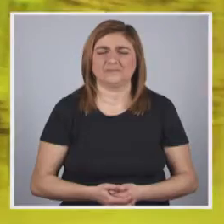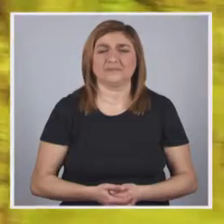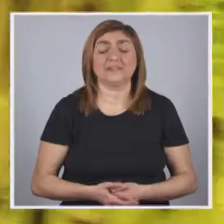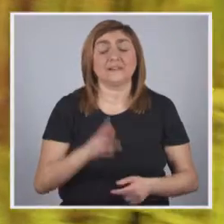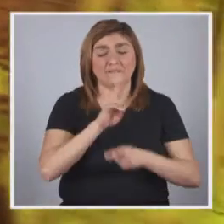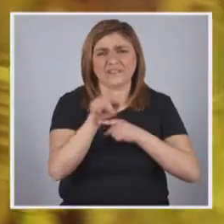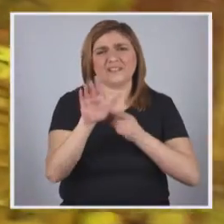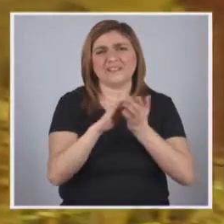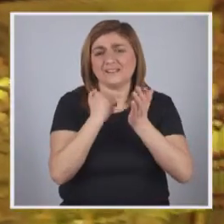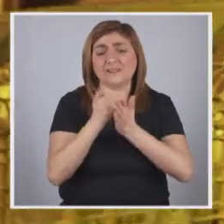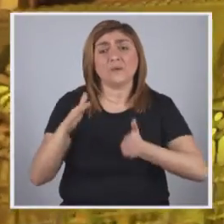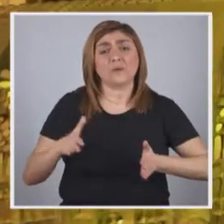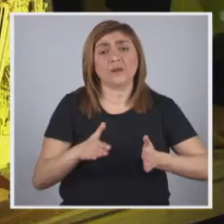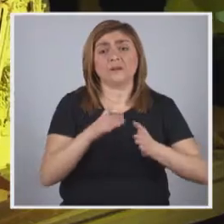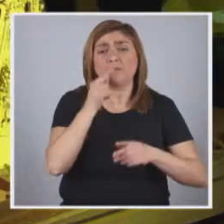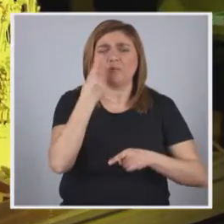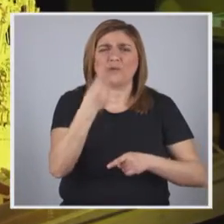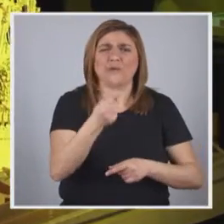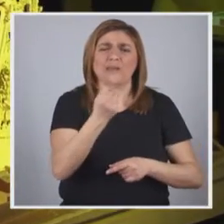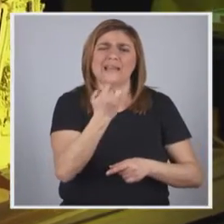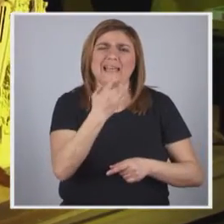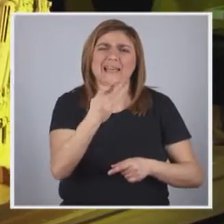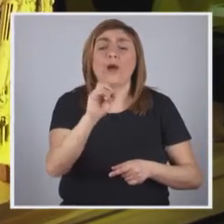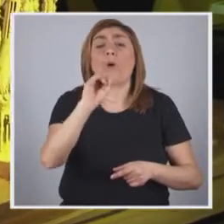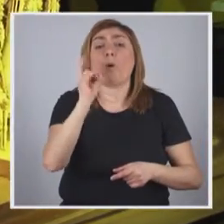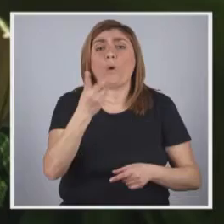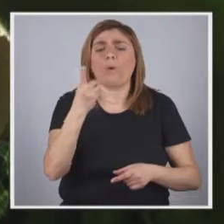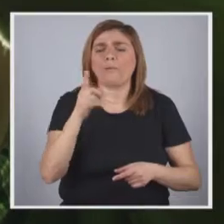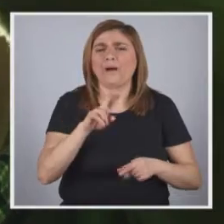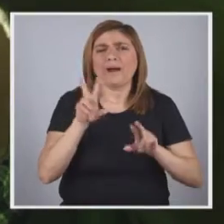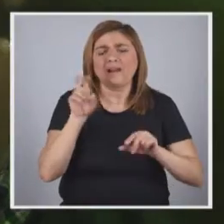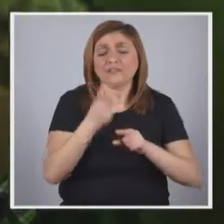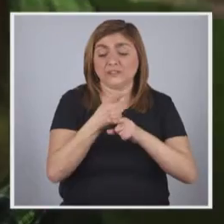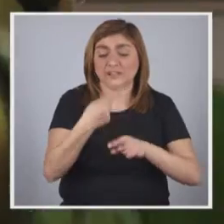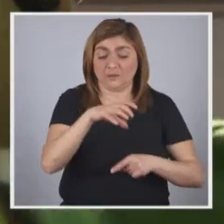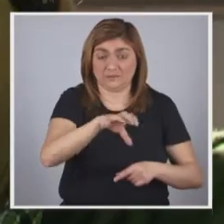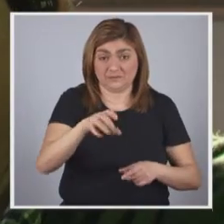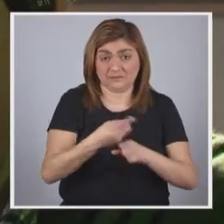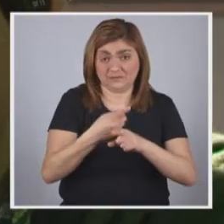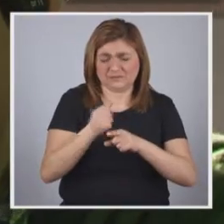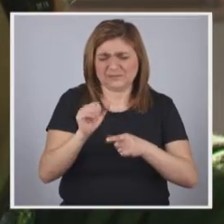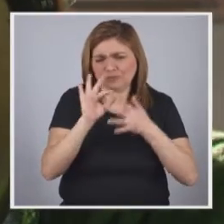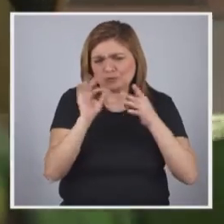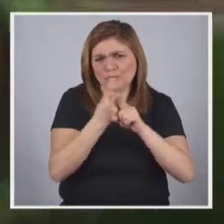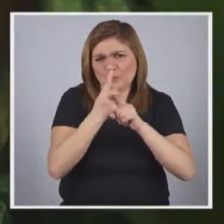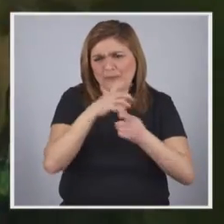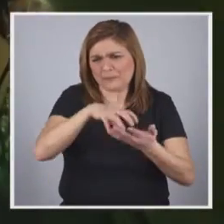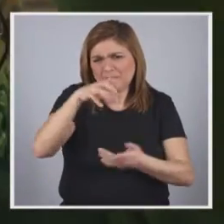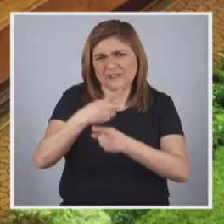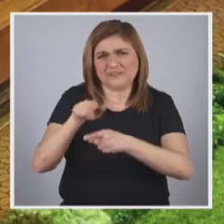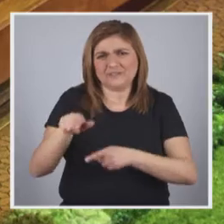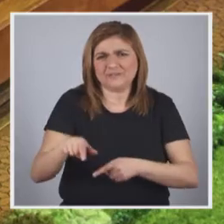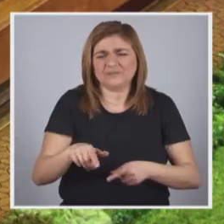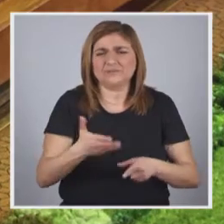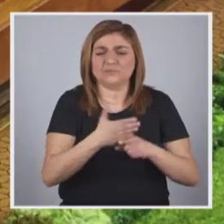A visita é sempre orientada por um guia ou por uma gravação que descreve cada uma das peças e todos os pormenores que a compõem.